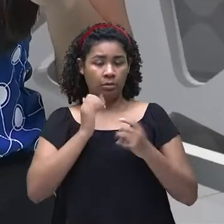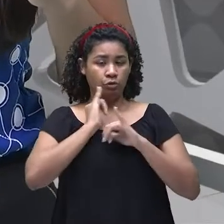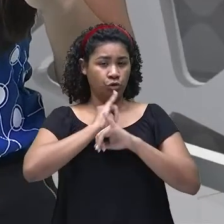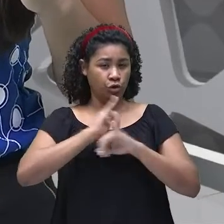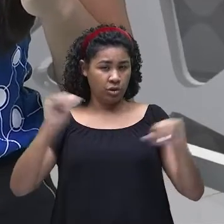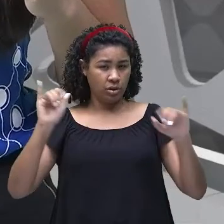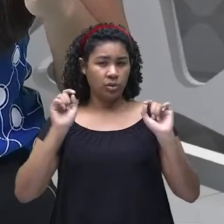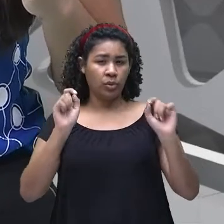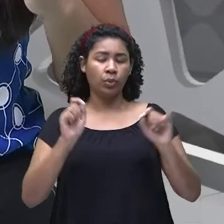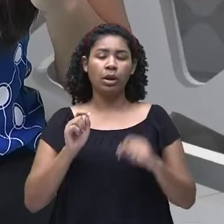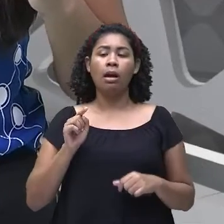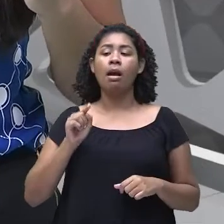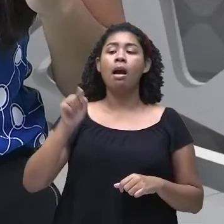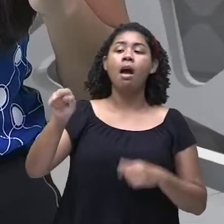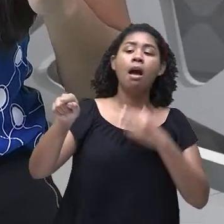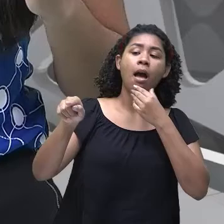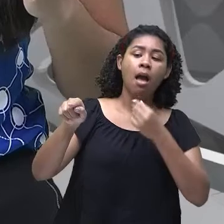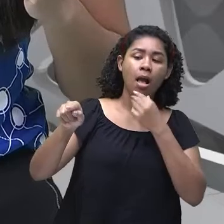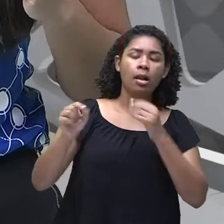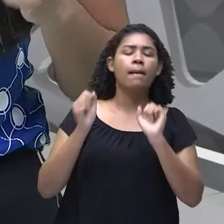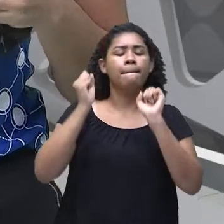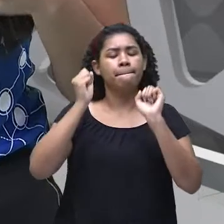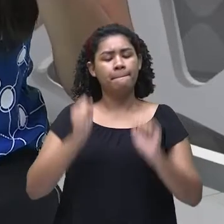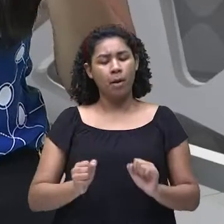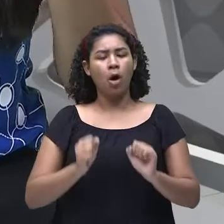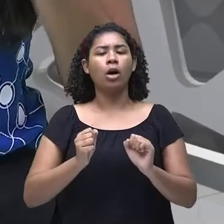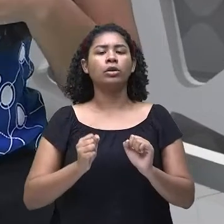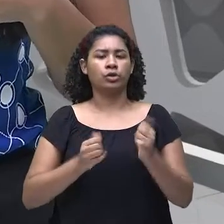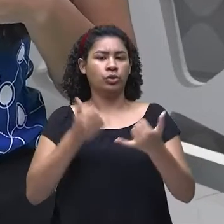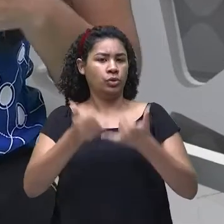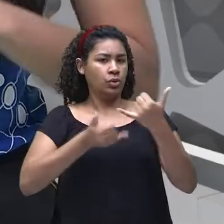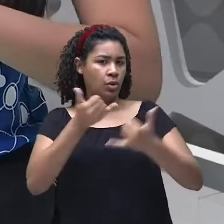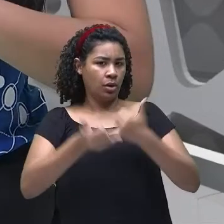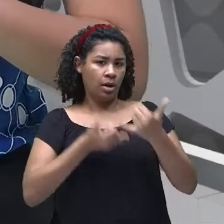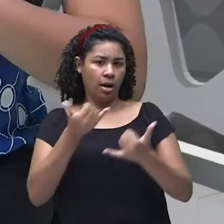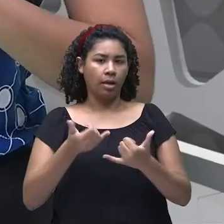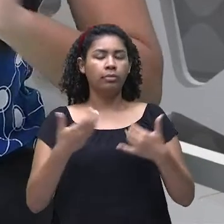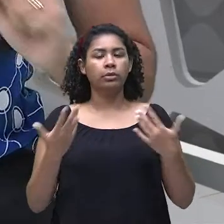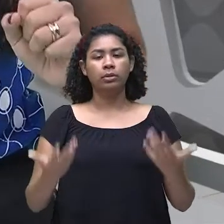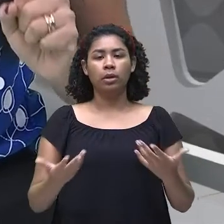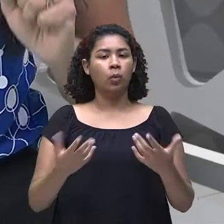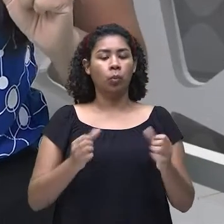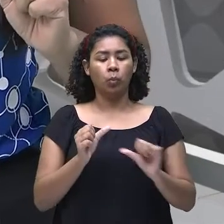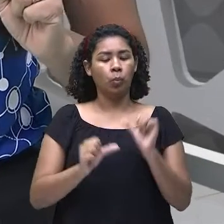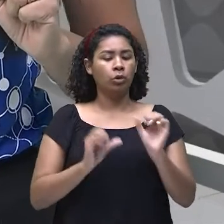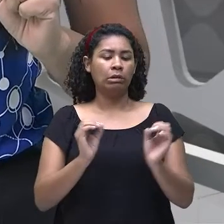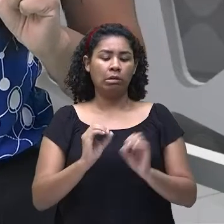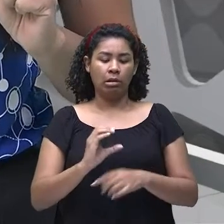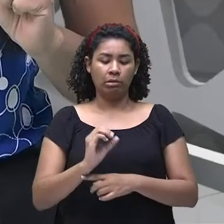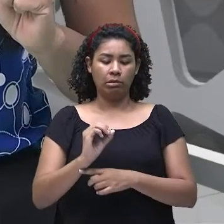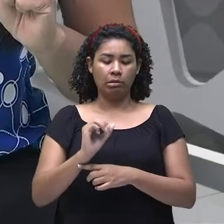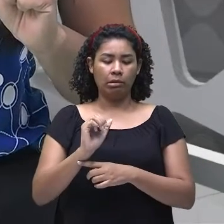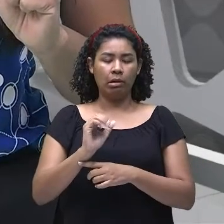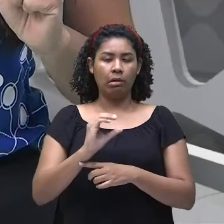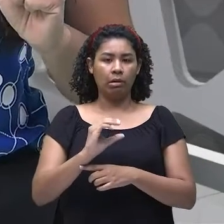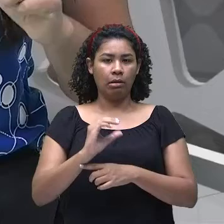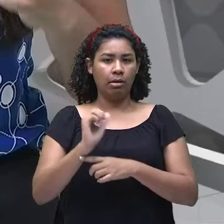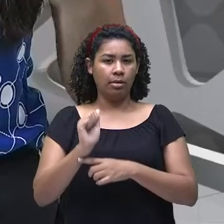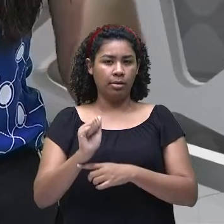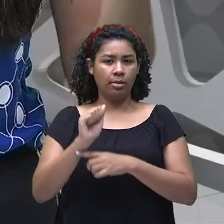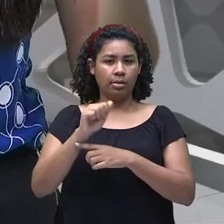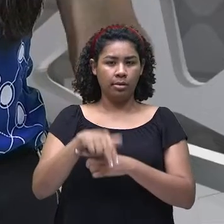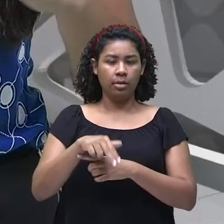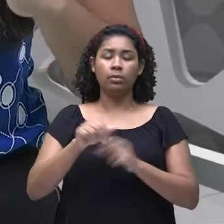também vai usar assim, professora, do mesmo jeito que ele está aqui. Do mesmo jeito, ele não vai sofrer alterações, né?